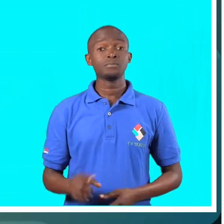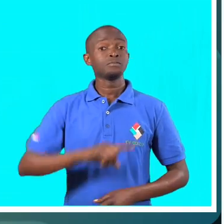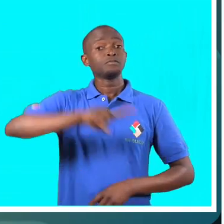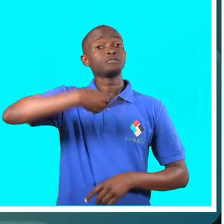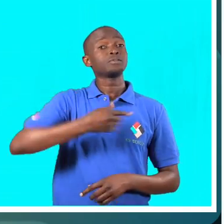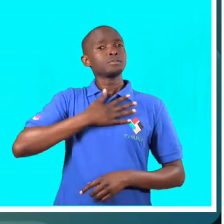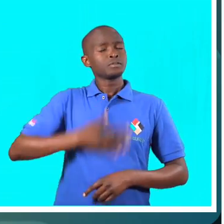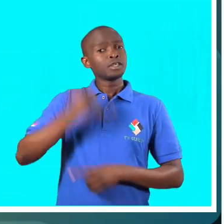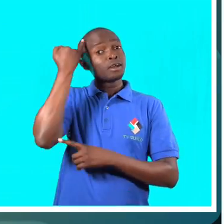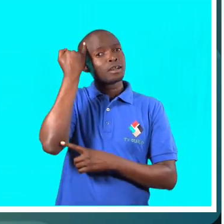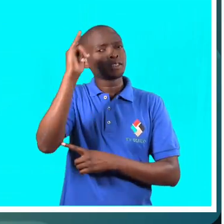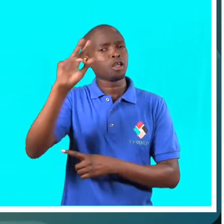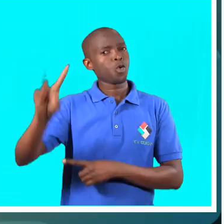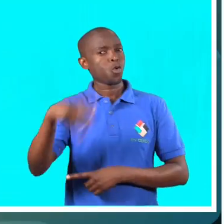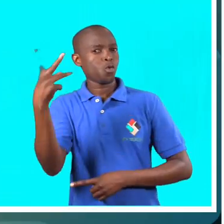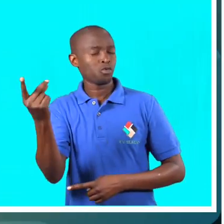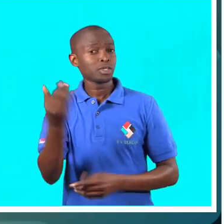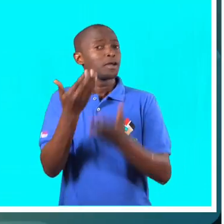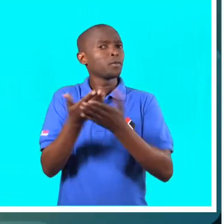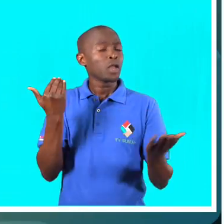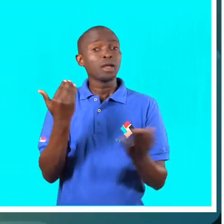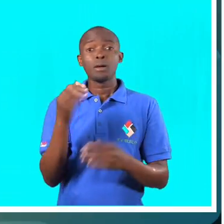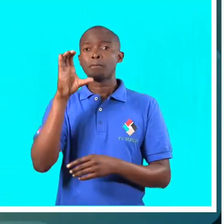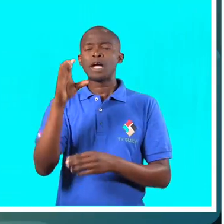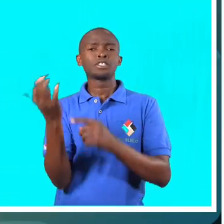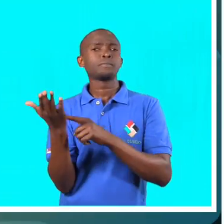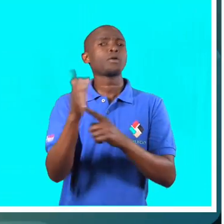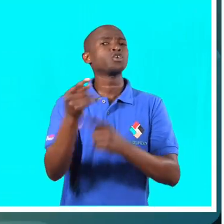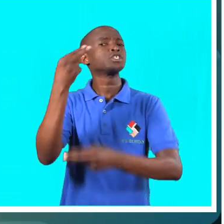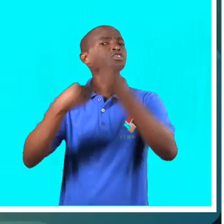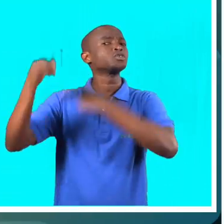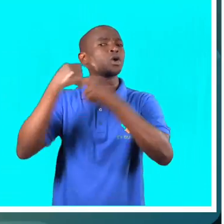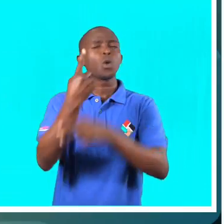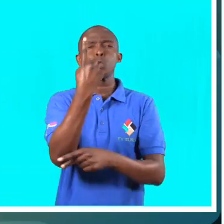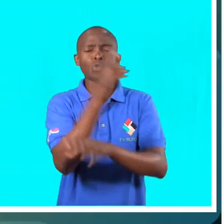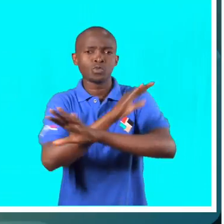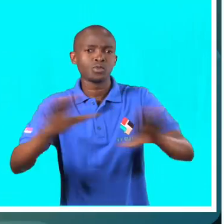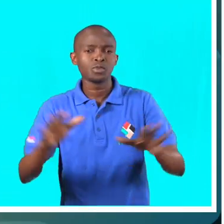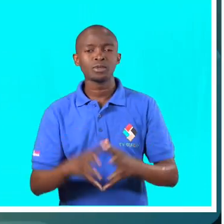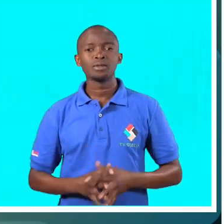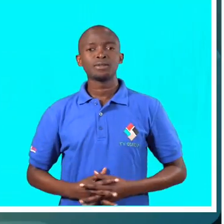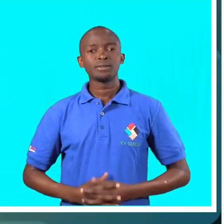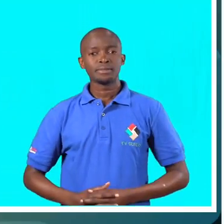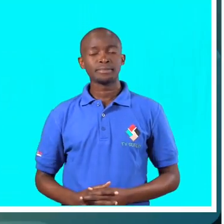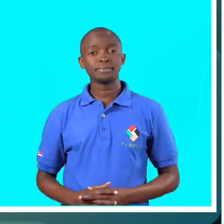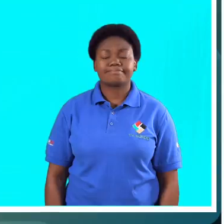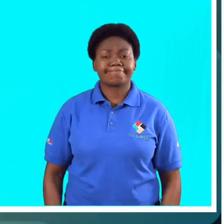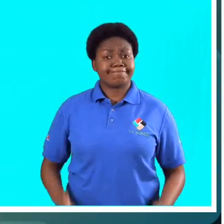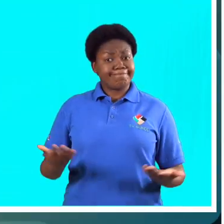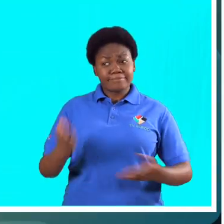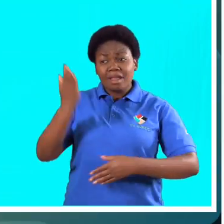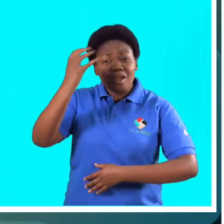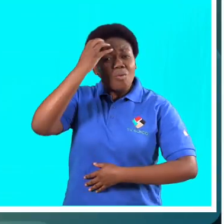Pretendemos uma alternância pacífica, sim, porque a história do país nos mostra somente uma única experiência.